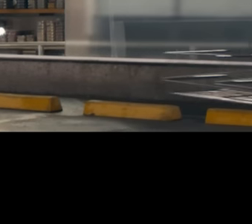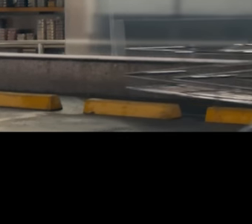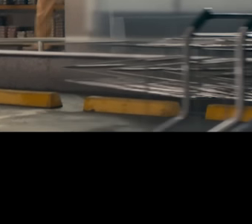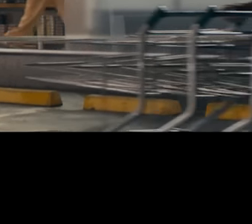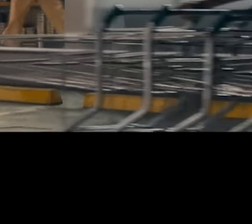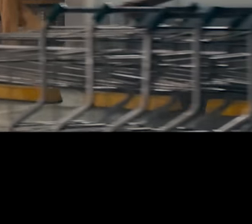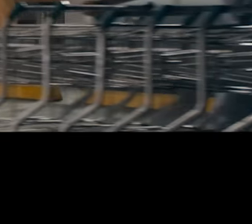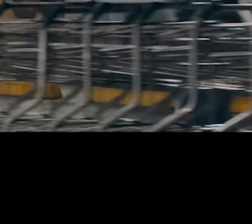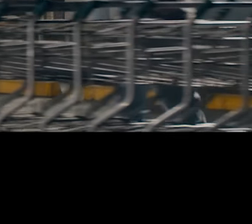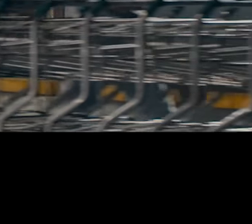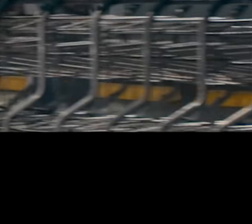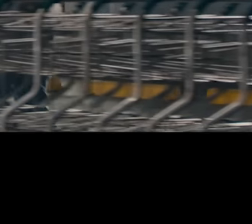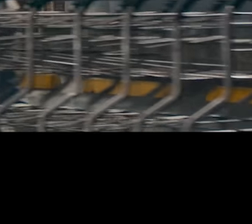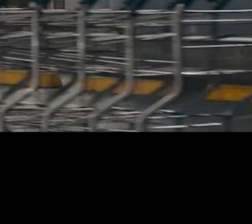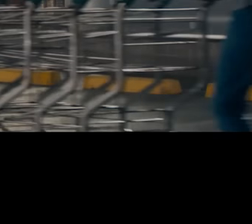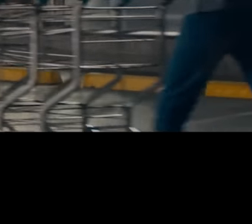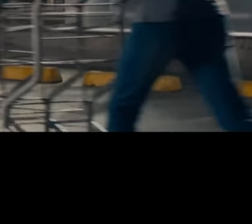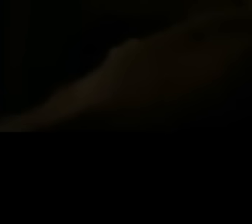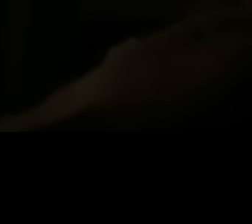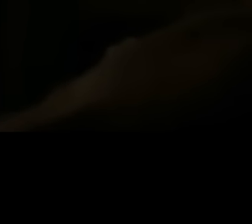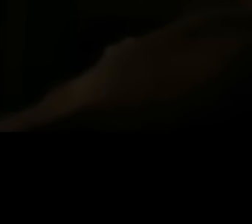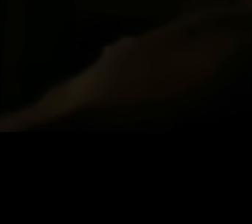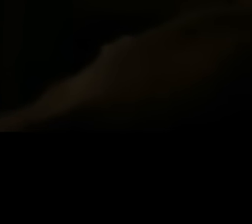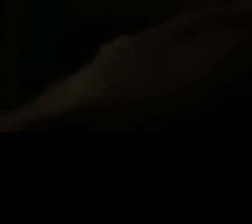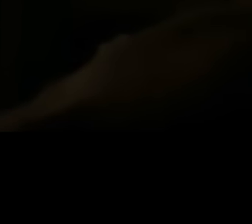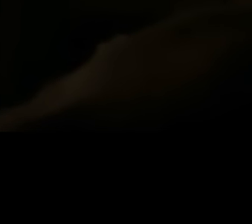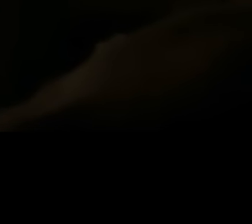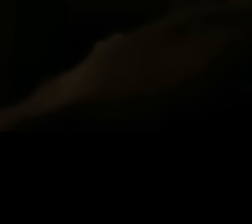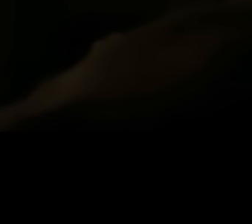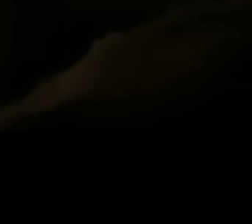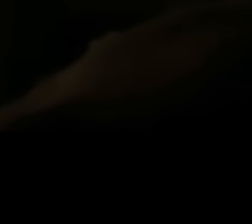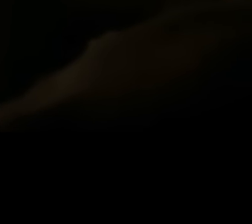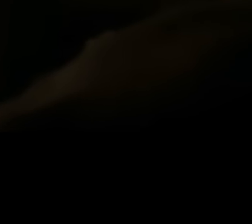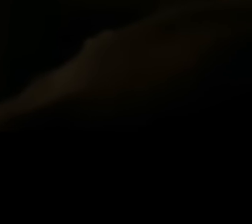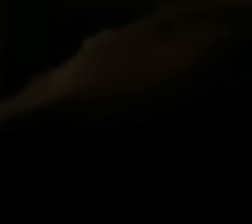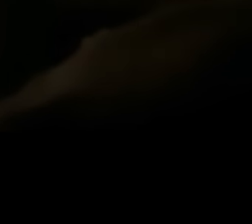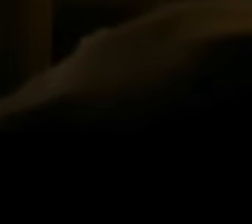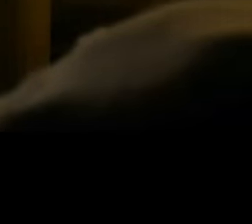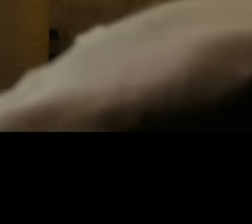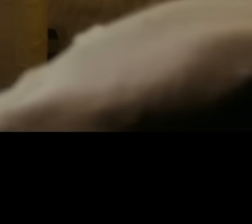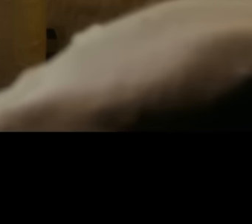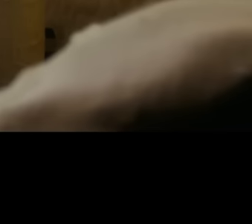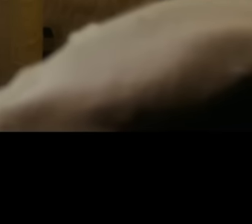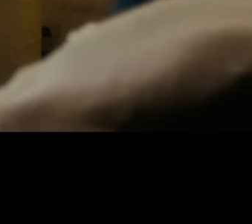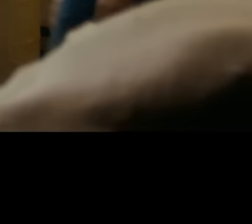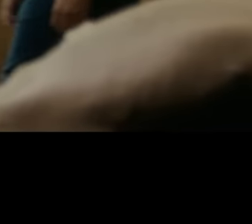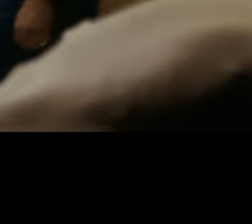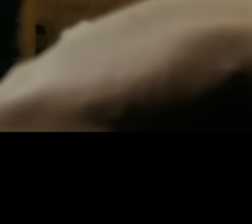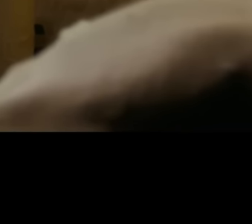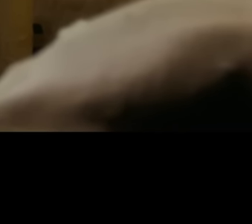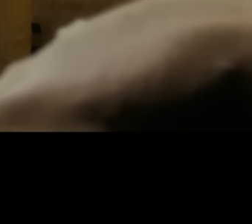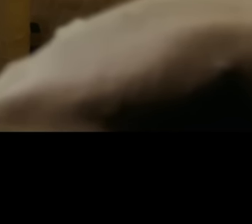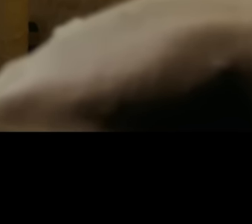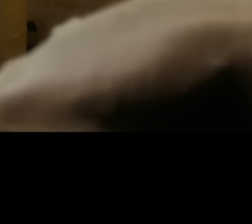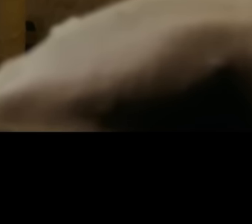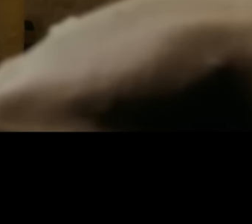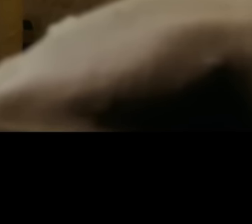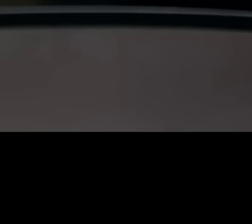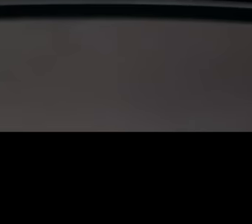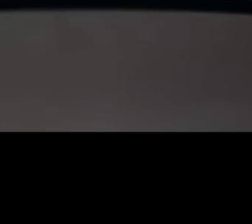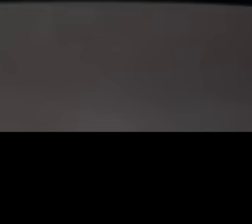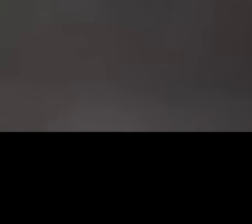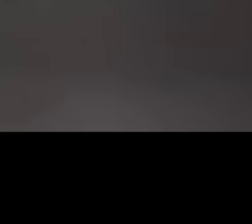reduzir despesas e crescer. Sua produção pode focar só nos desafios de hoje, ou pode ser sustentável e